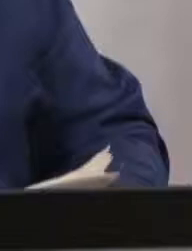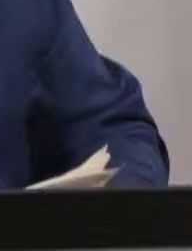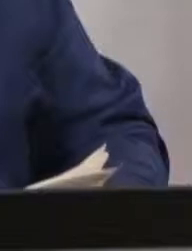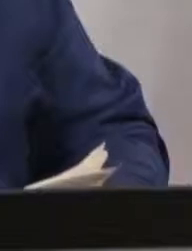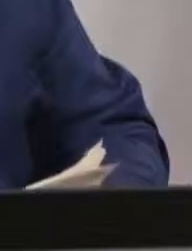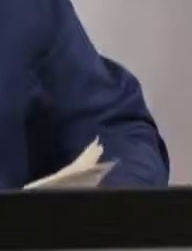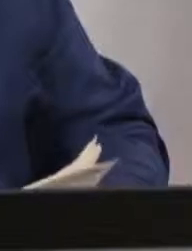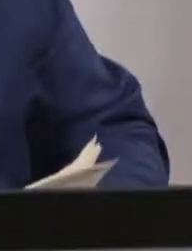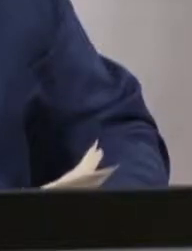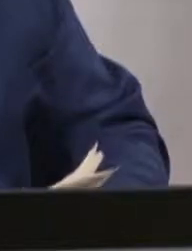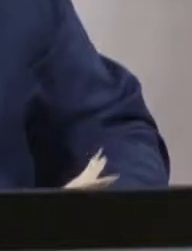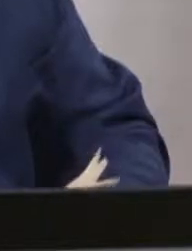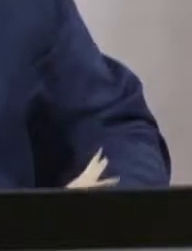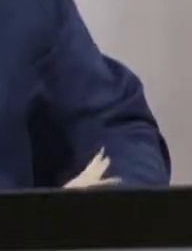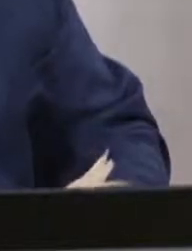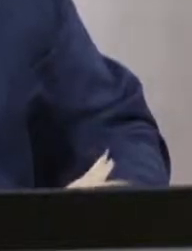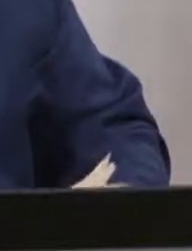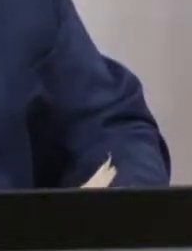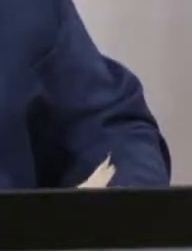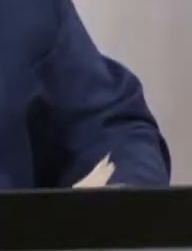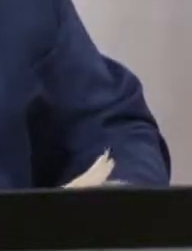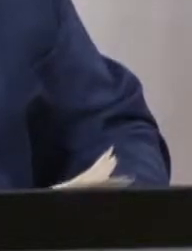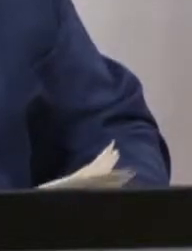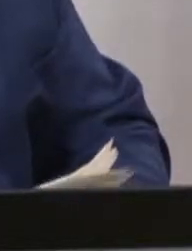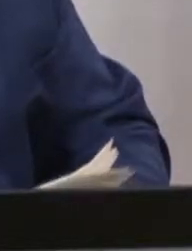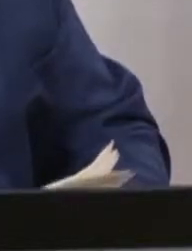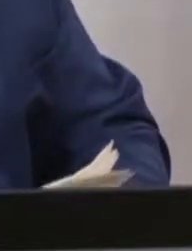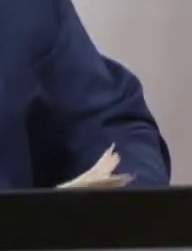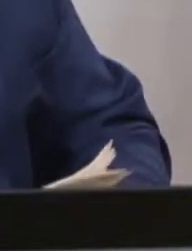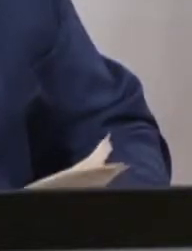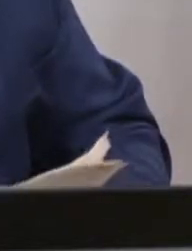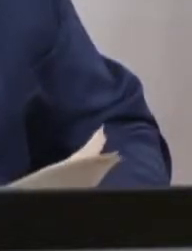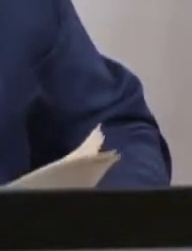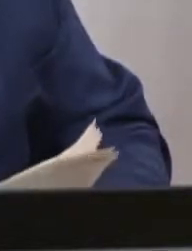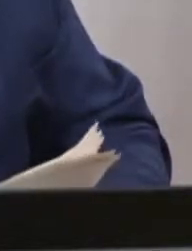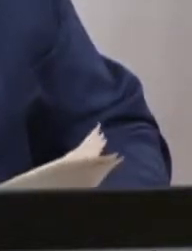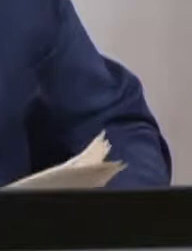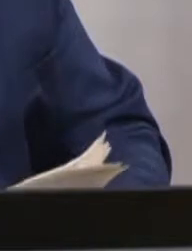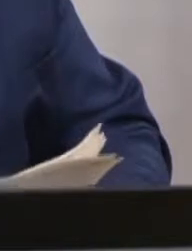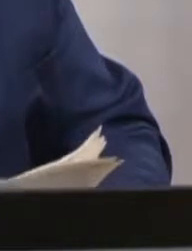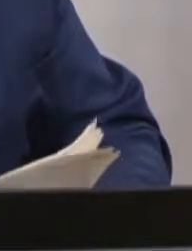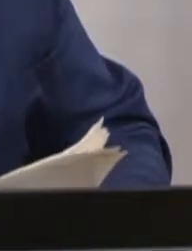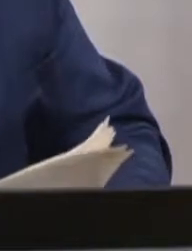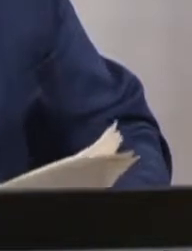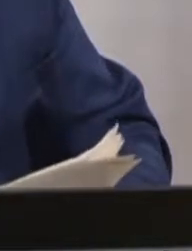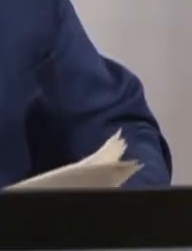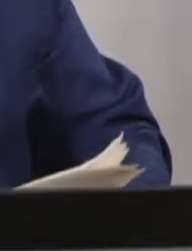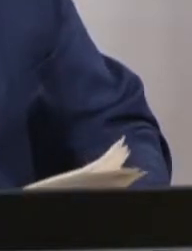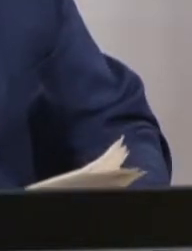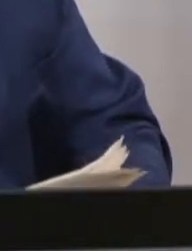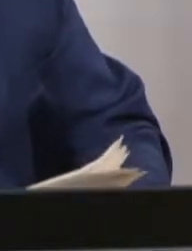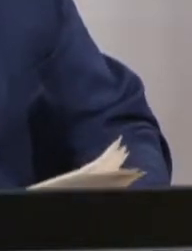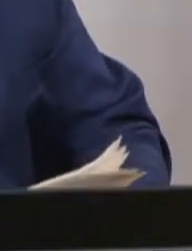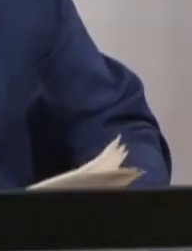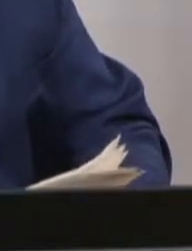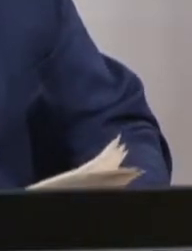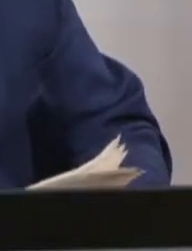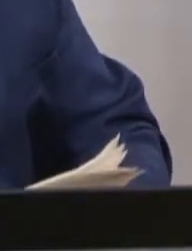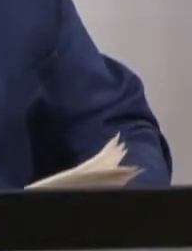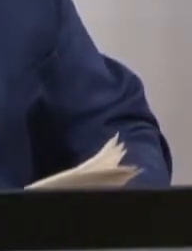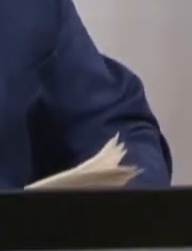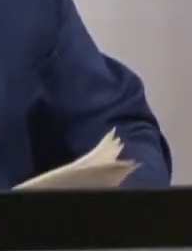realizada com o fim, com a finalidade de debater propostas da reforma encaminhada pelo governo, ouvir